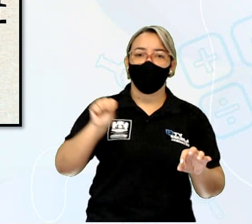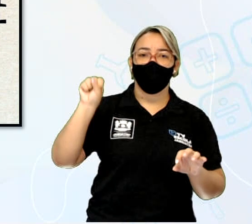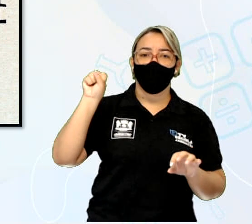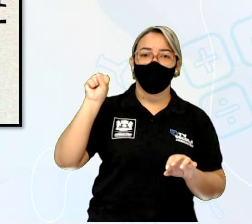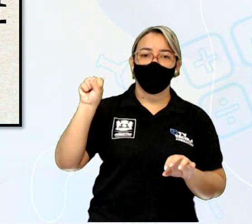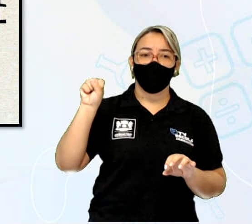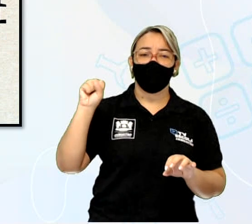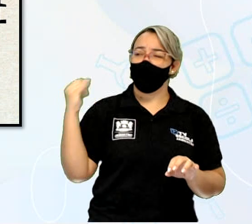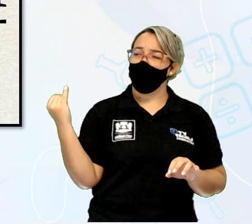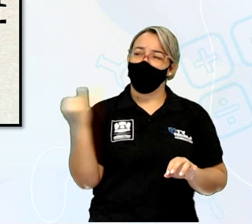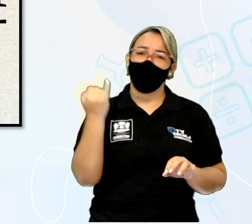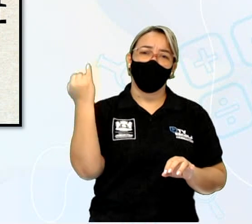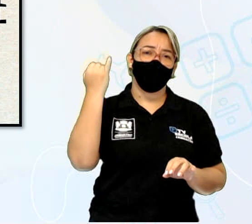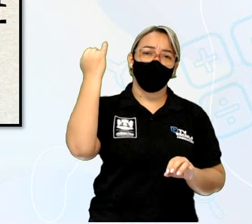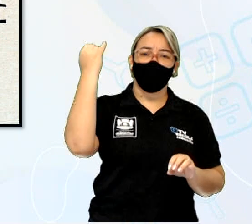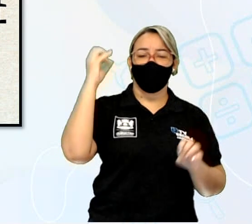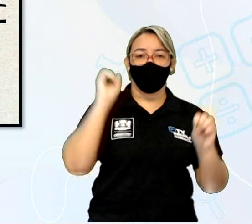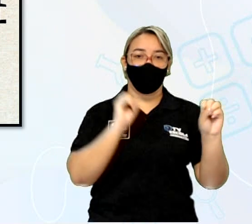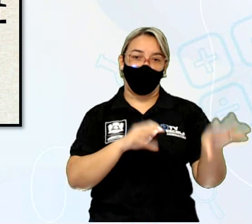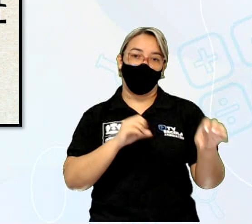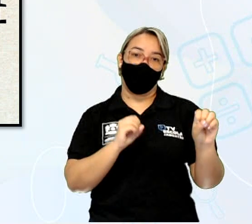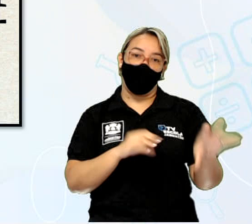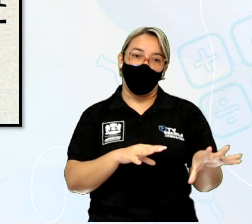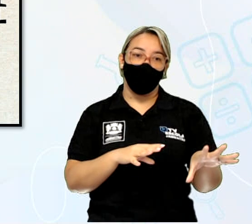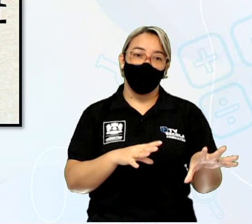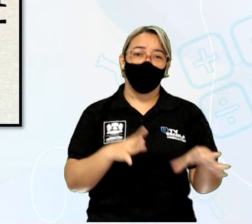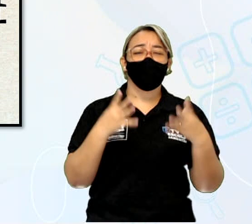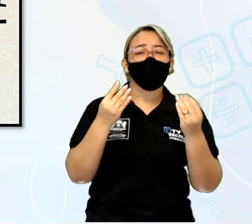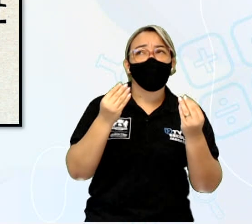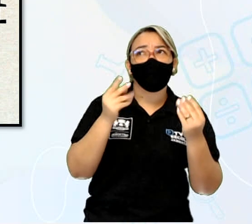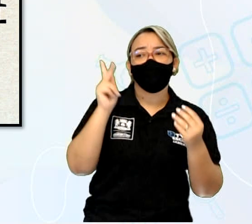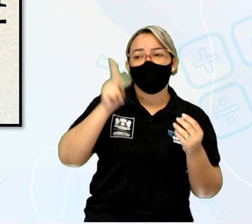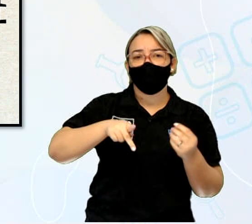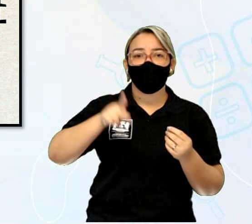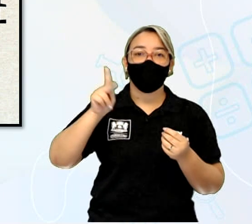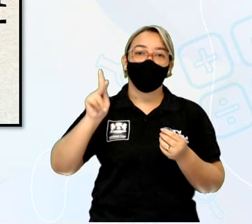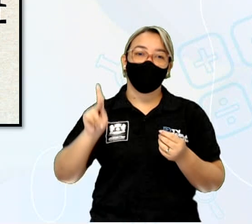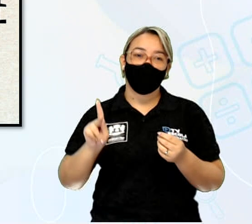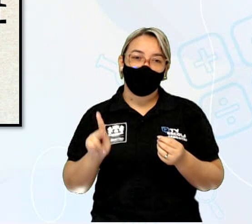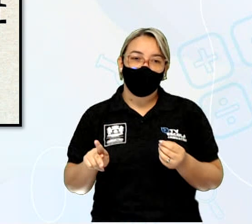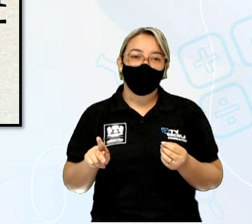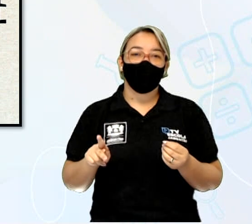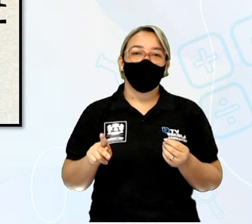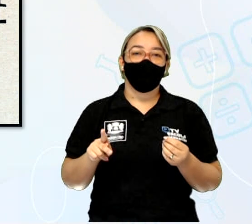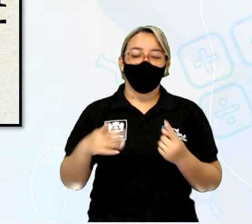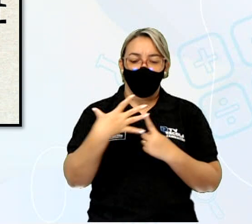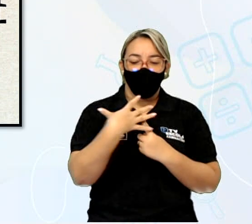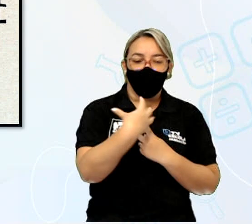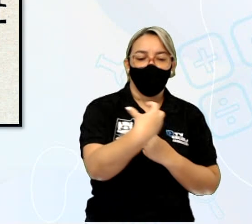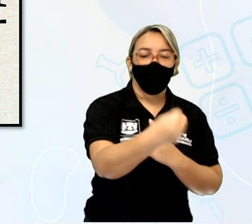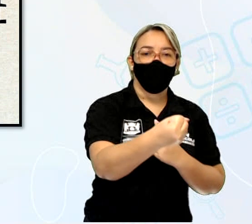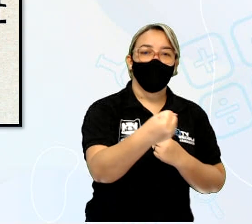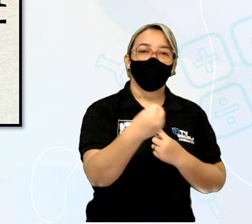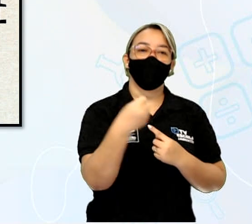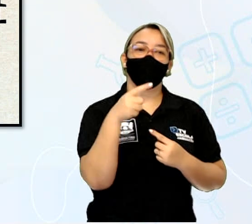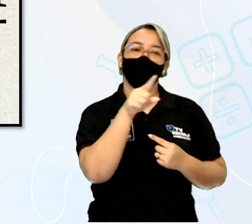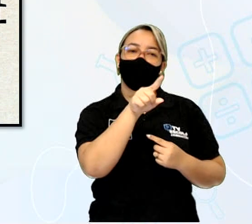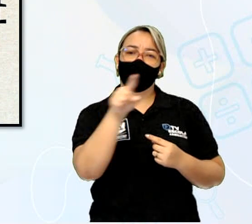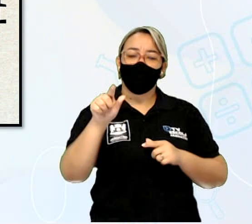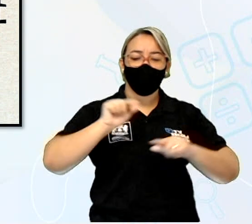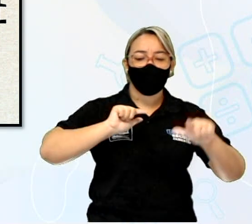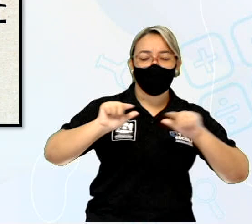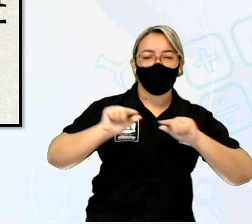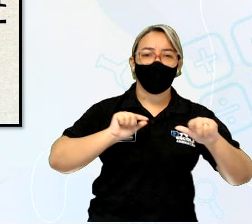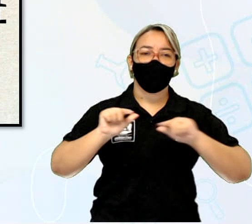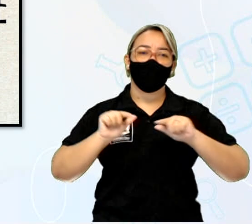muito importante pra educação. E muitos professores se inspiram nele para trabalhar